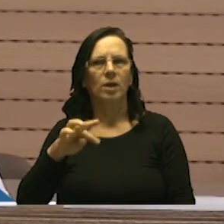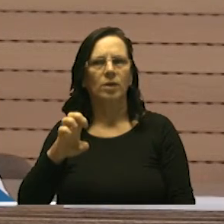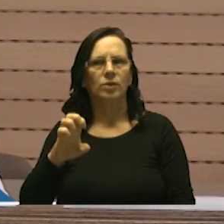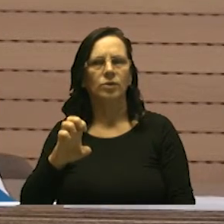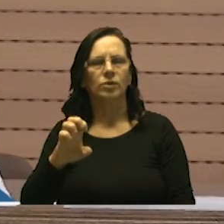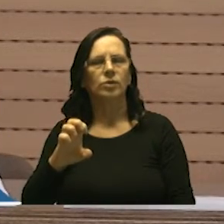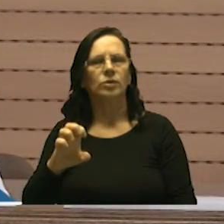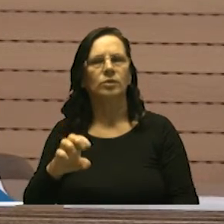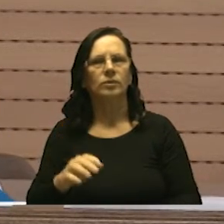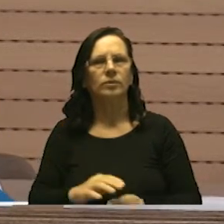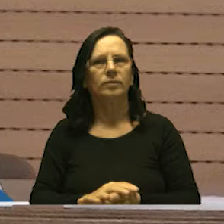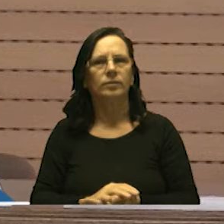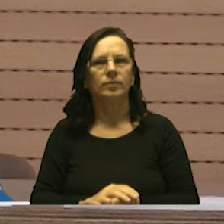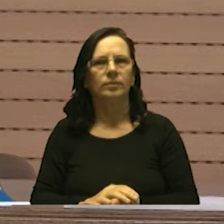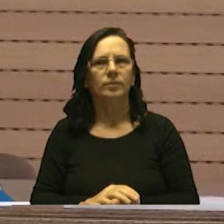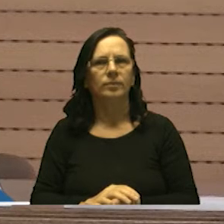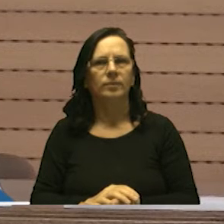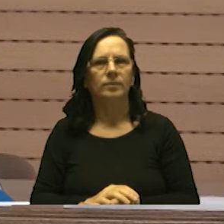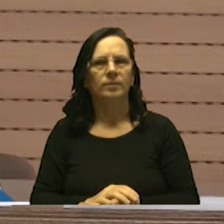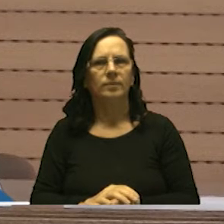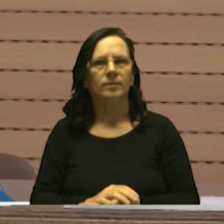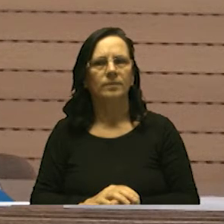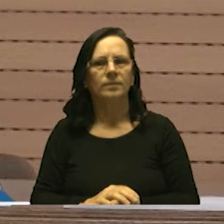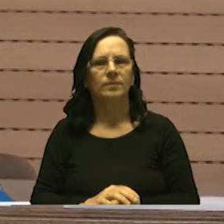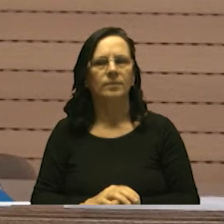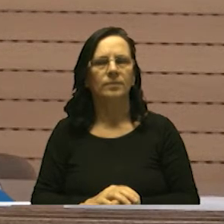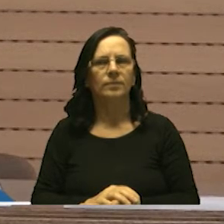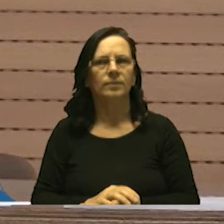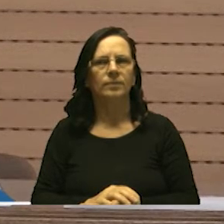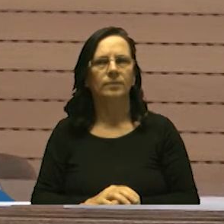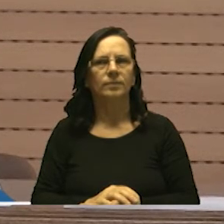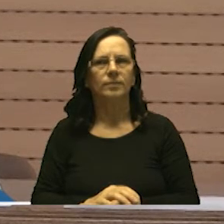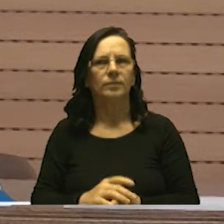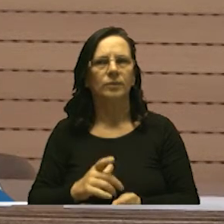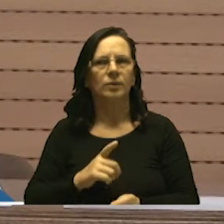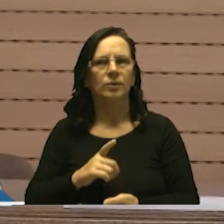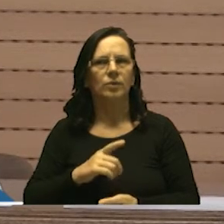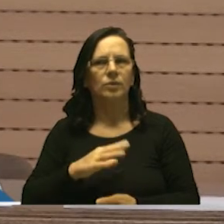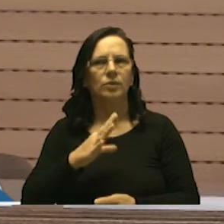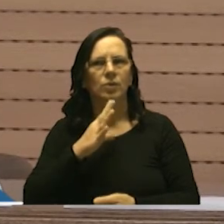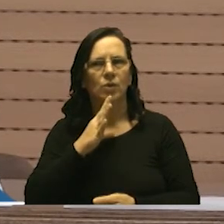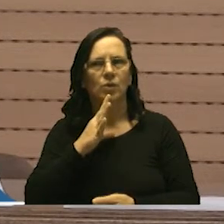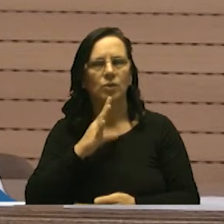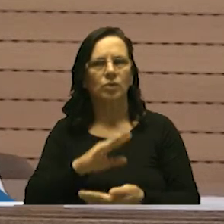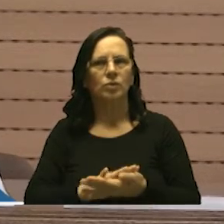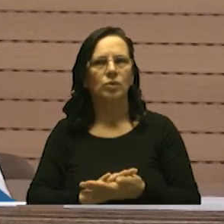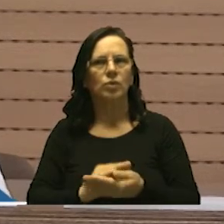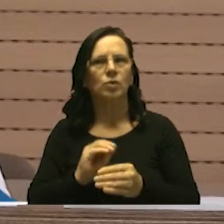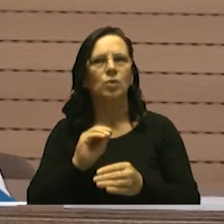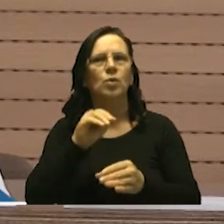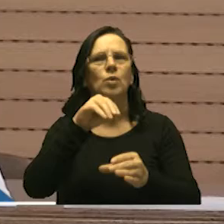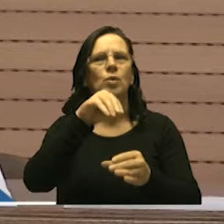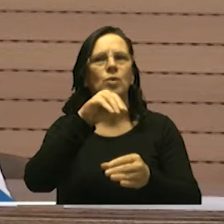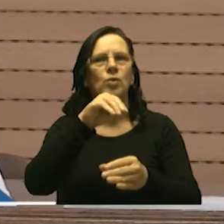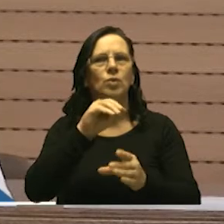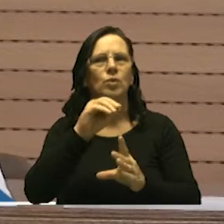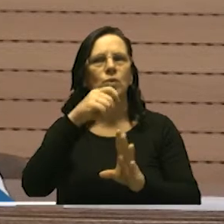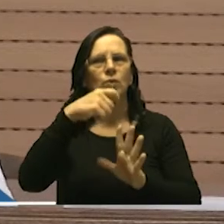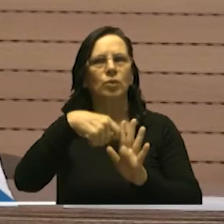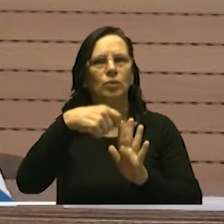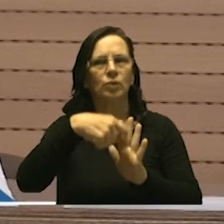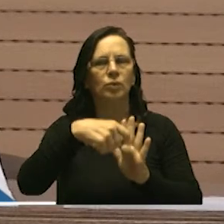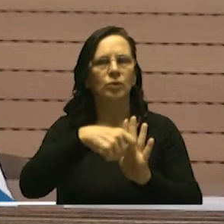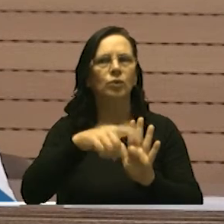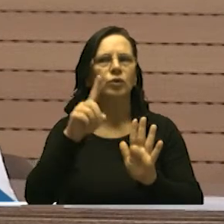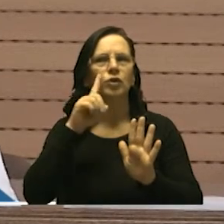como se vê a proposição visa instituir o dia dos pais e das